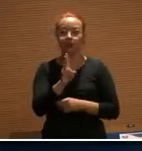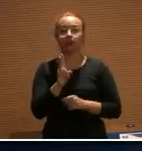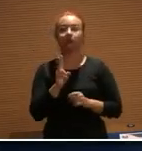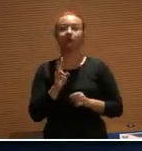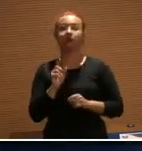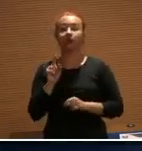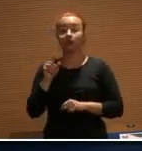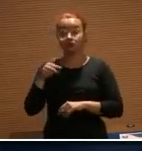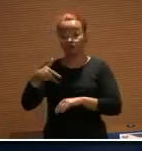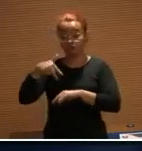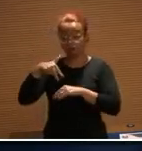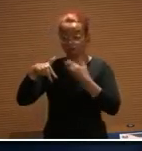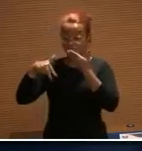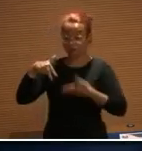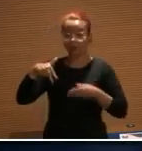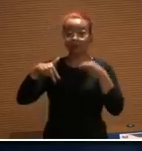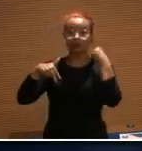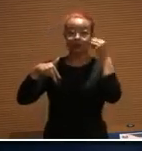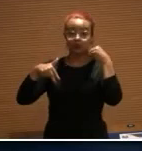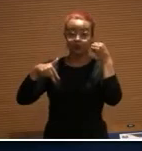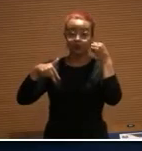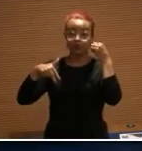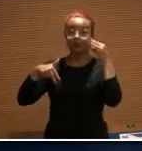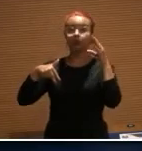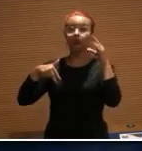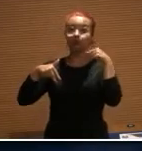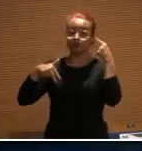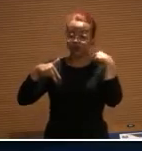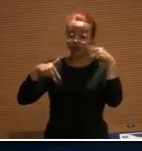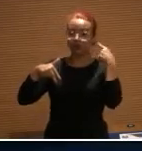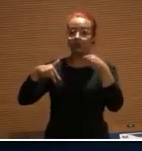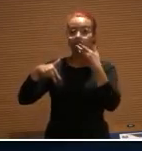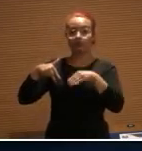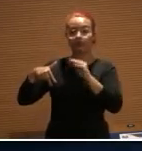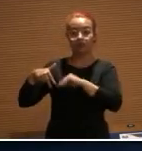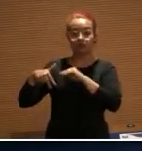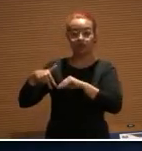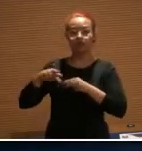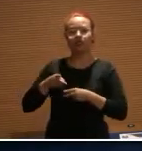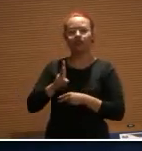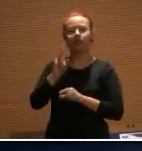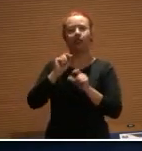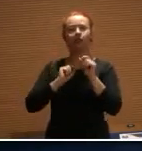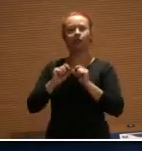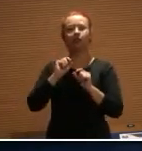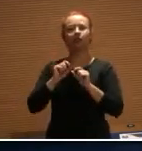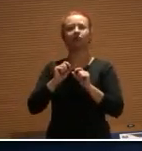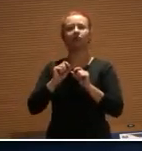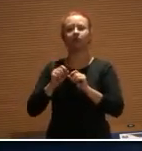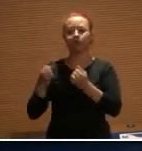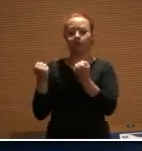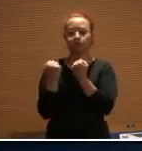advogado, o assalariado, do advogado associado, ela não seja corrompida pelo